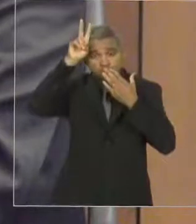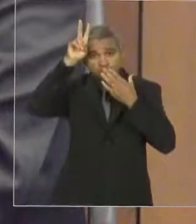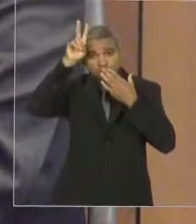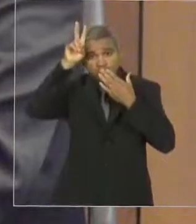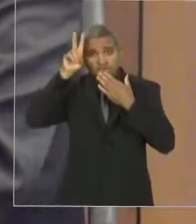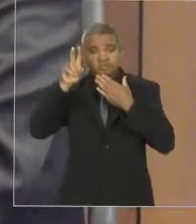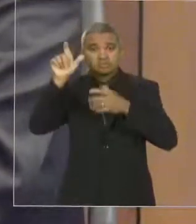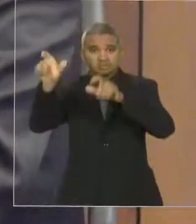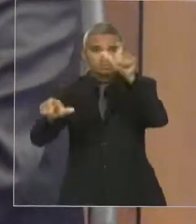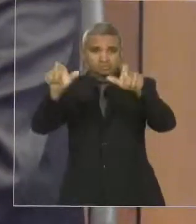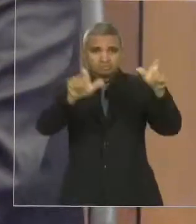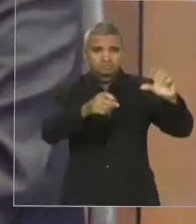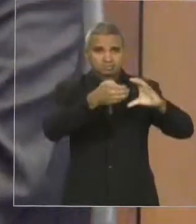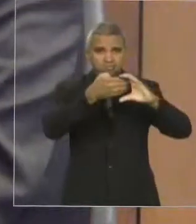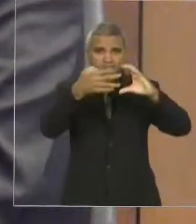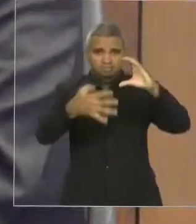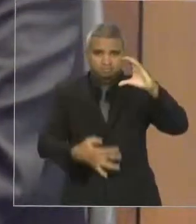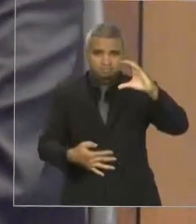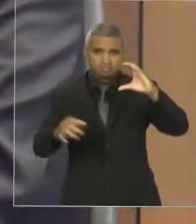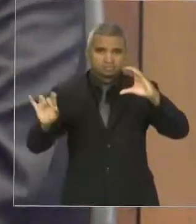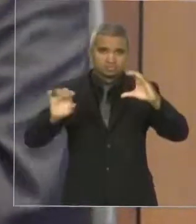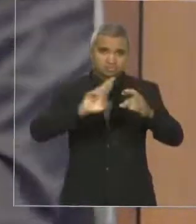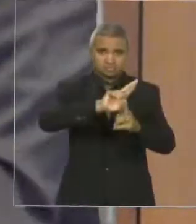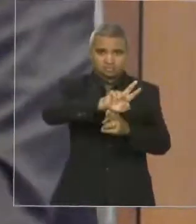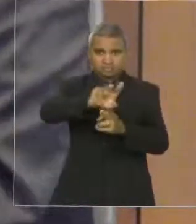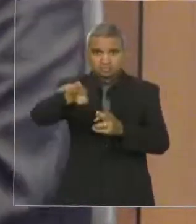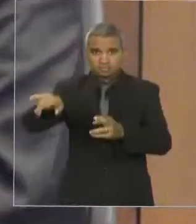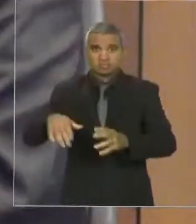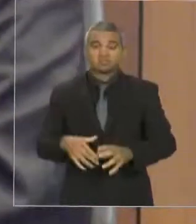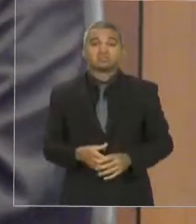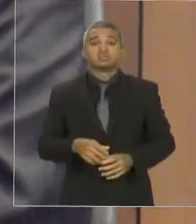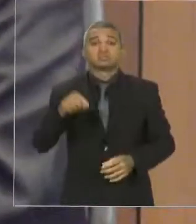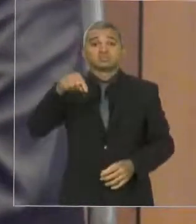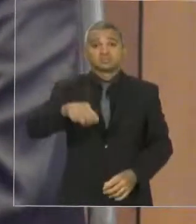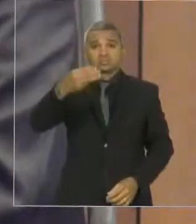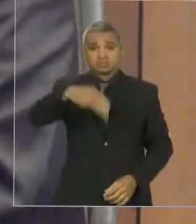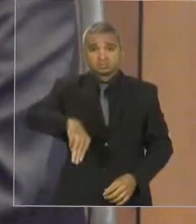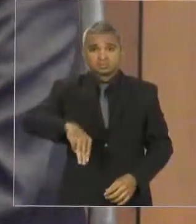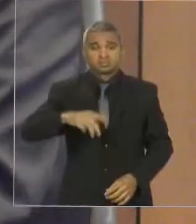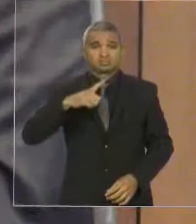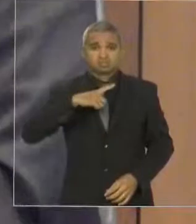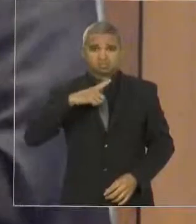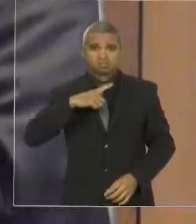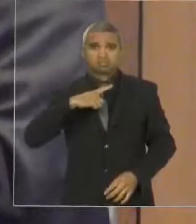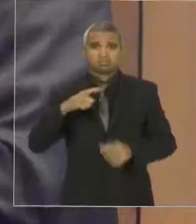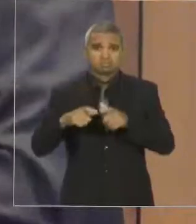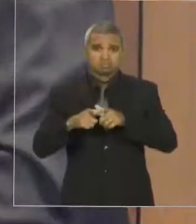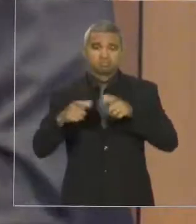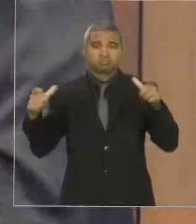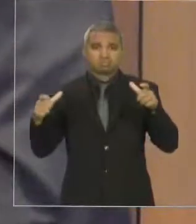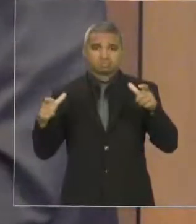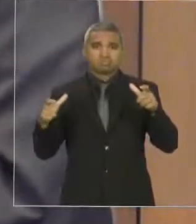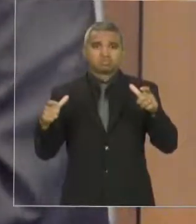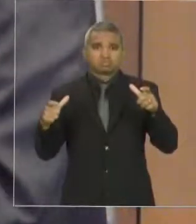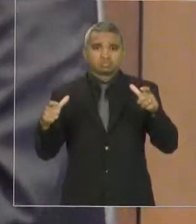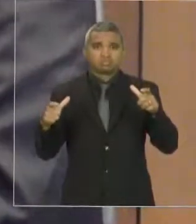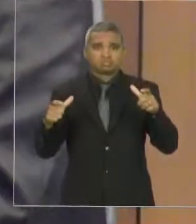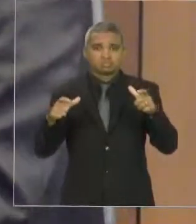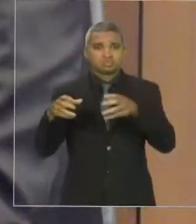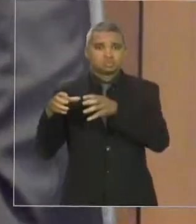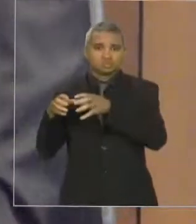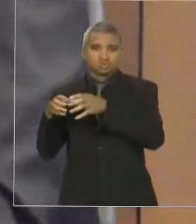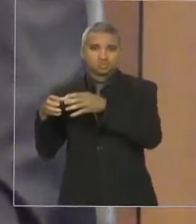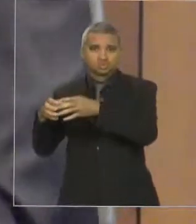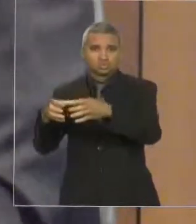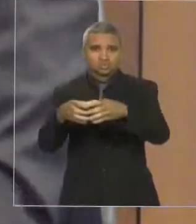características, haja vista que no Maranhão, onde se contenta o maior polo de comunidades